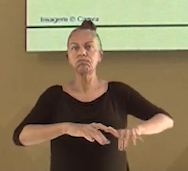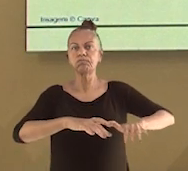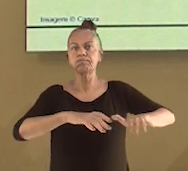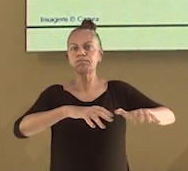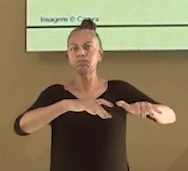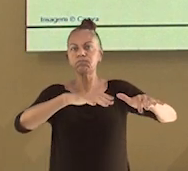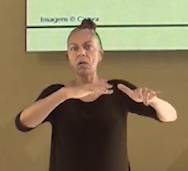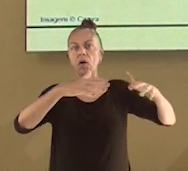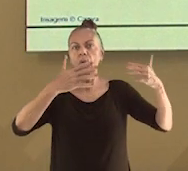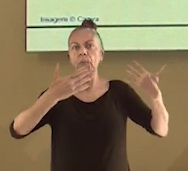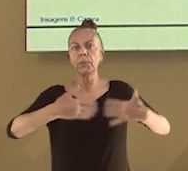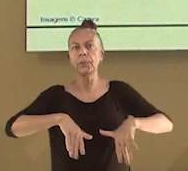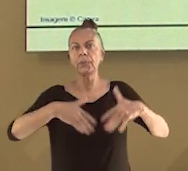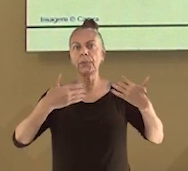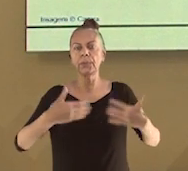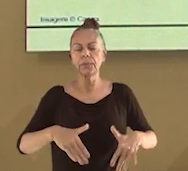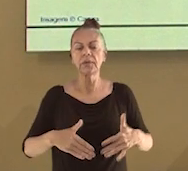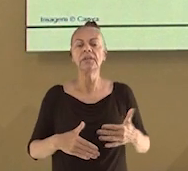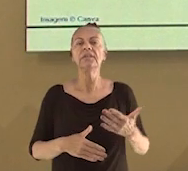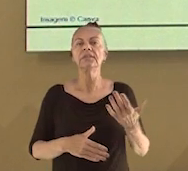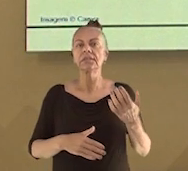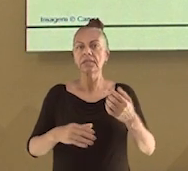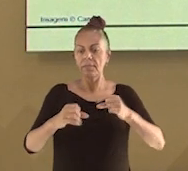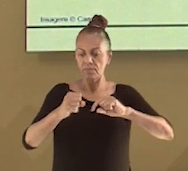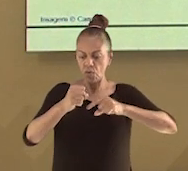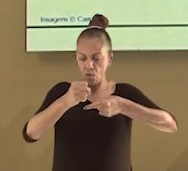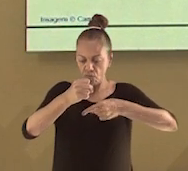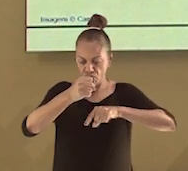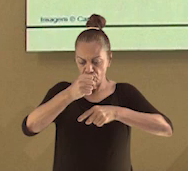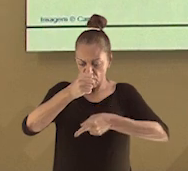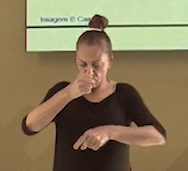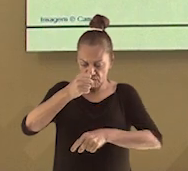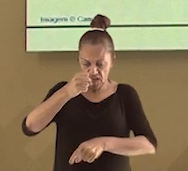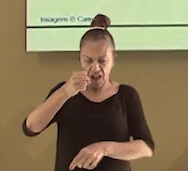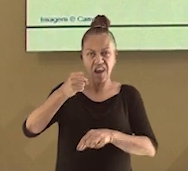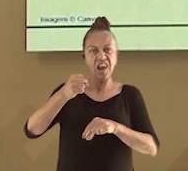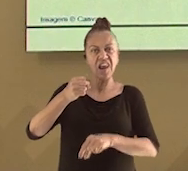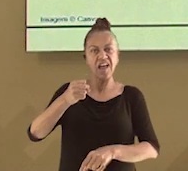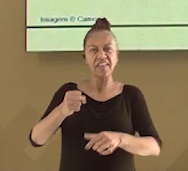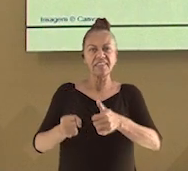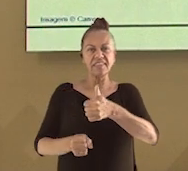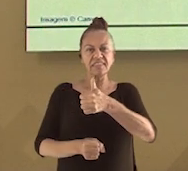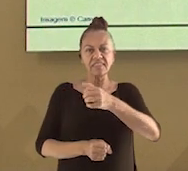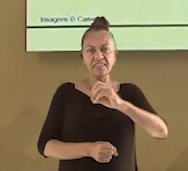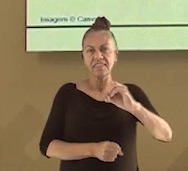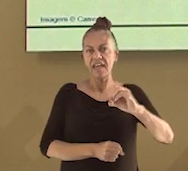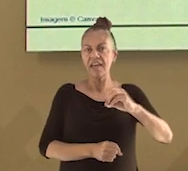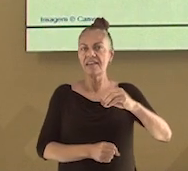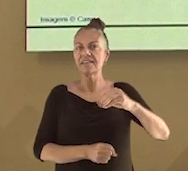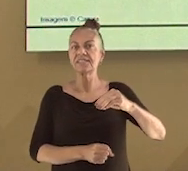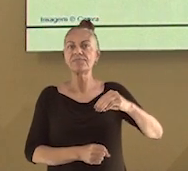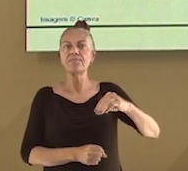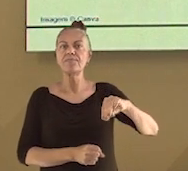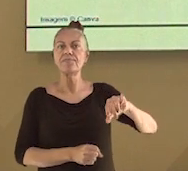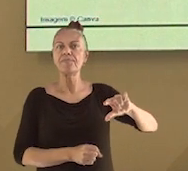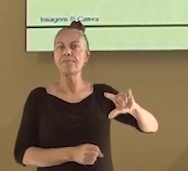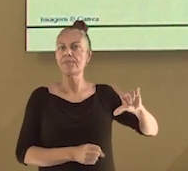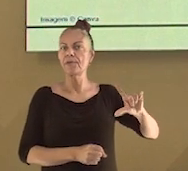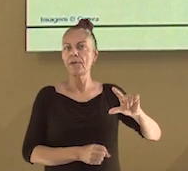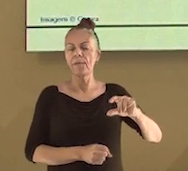chegou em áreas muito profundas do oceano, até mesmo em uma profundidade de 10 mil metros.